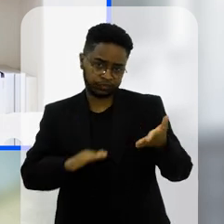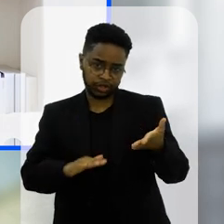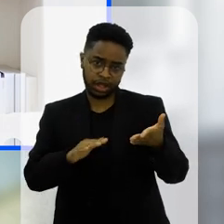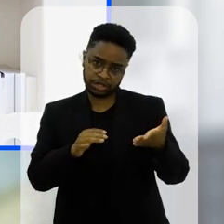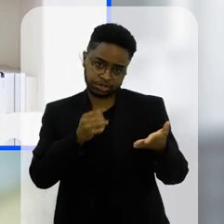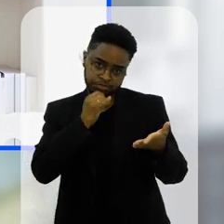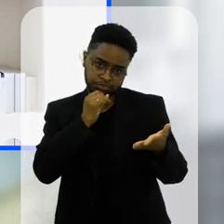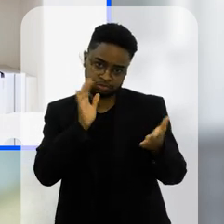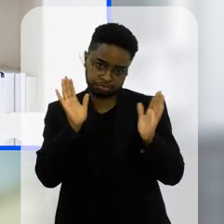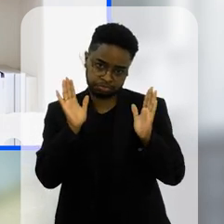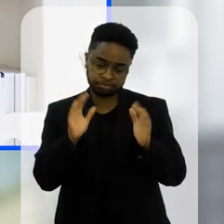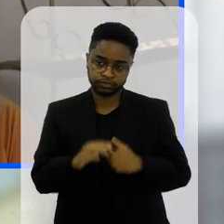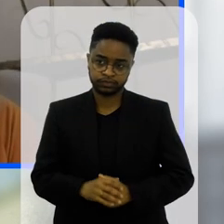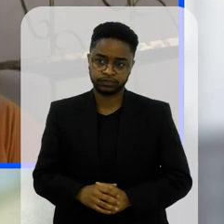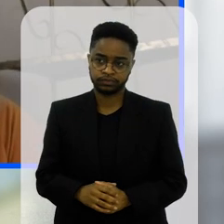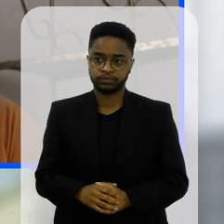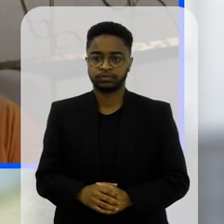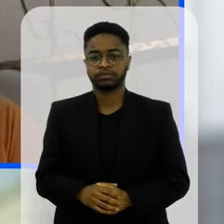específica por exemplo